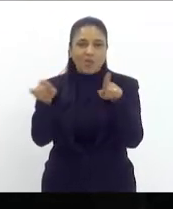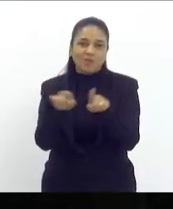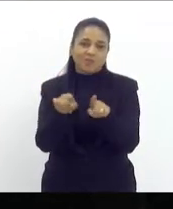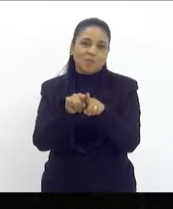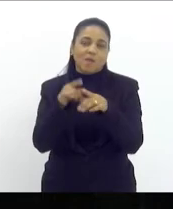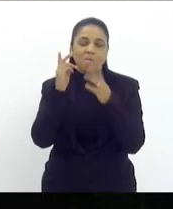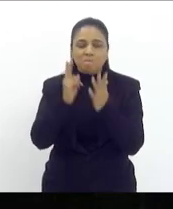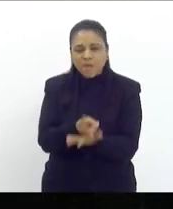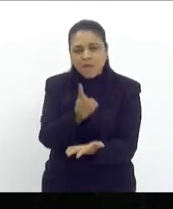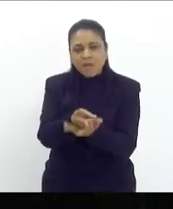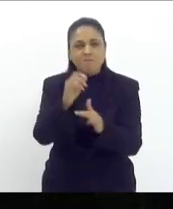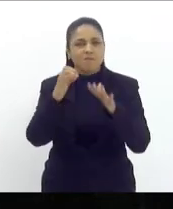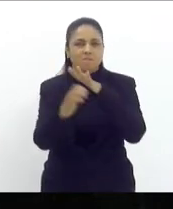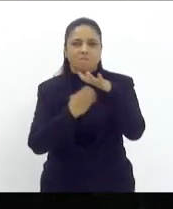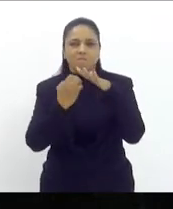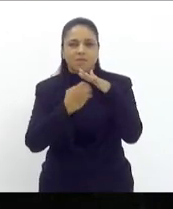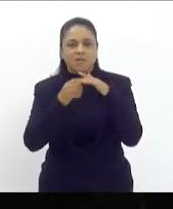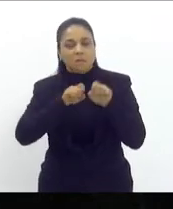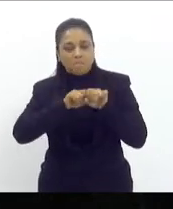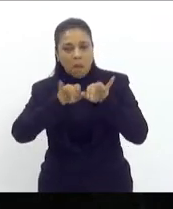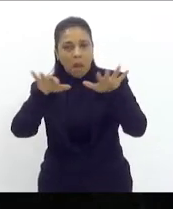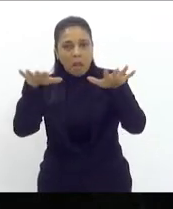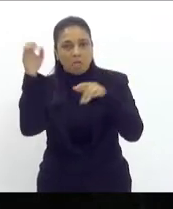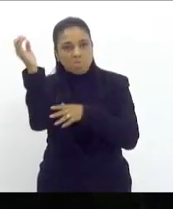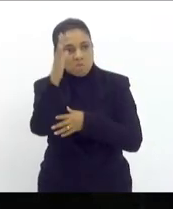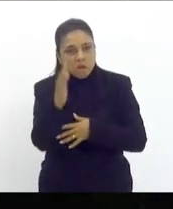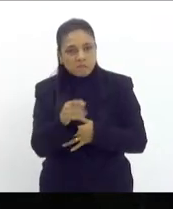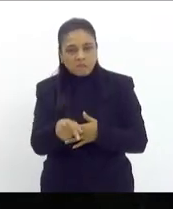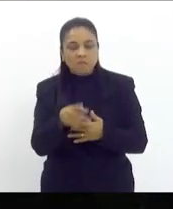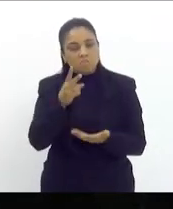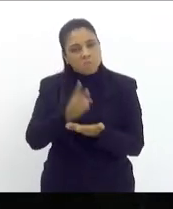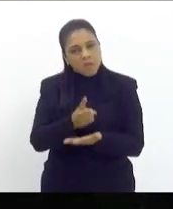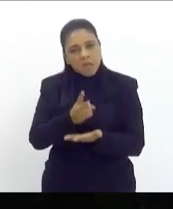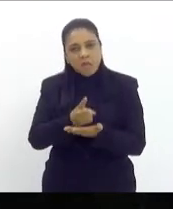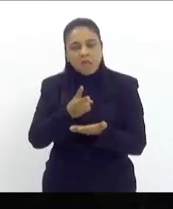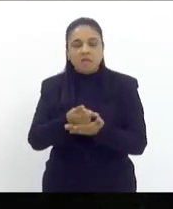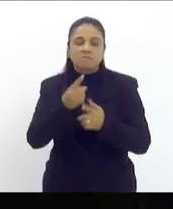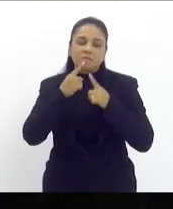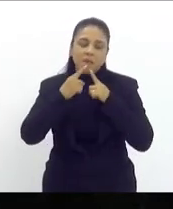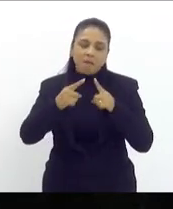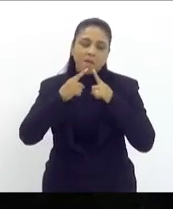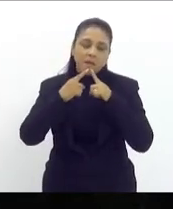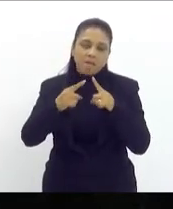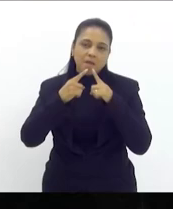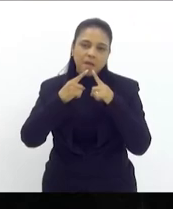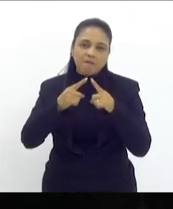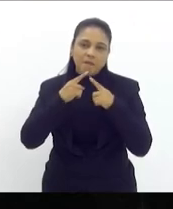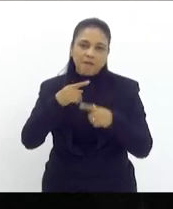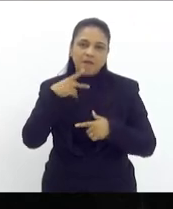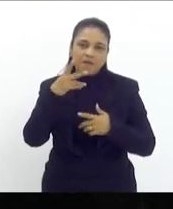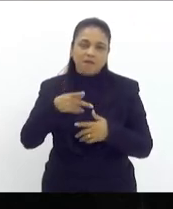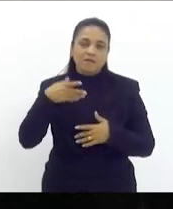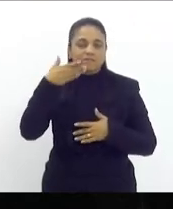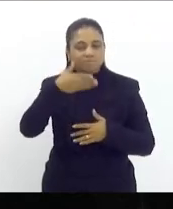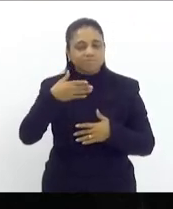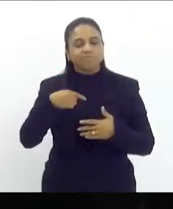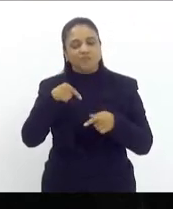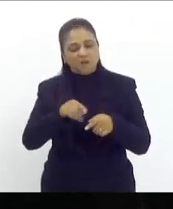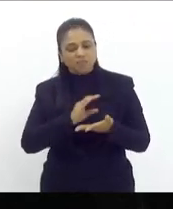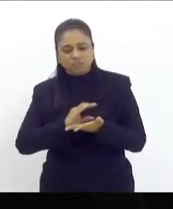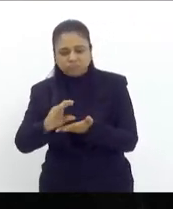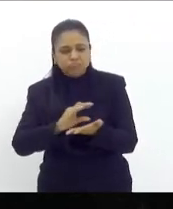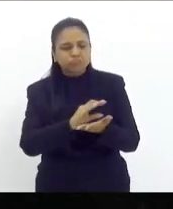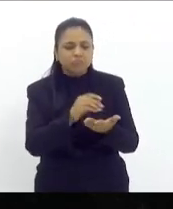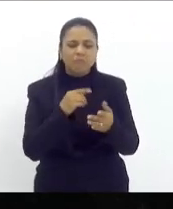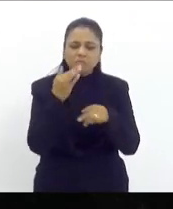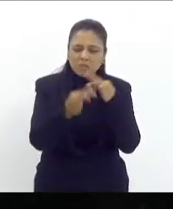que se espalha pelo Brasil com a mesma ladainha que eu falei agora há pouco nós vamos chegar nós vamos investir nós vamos